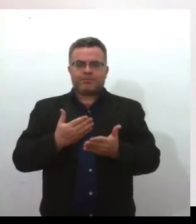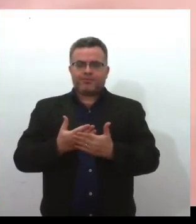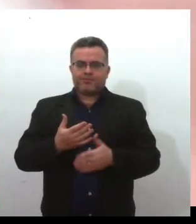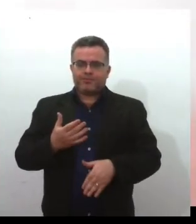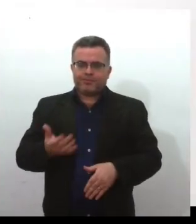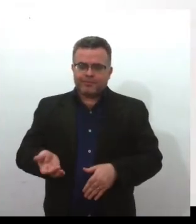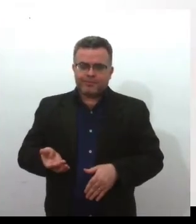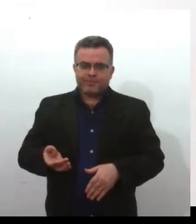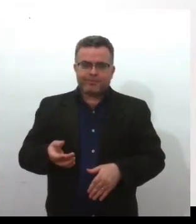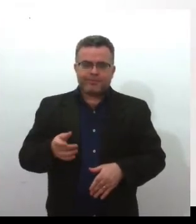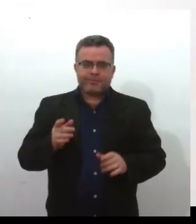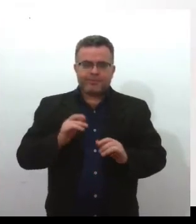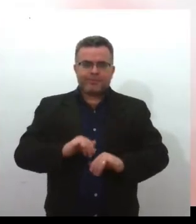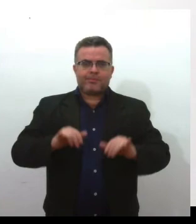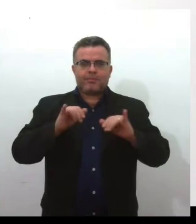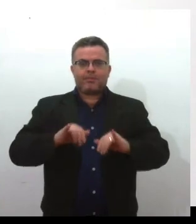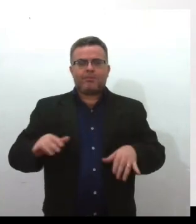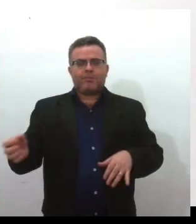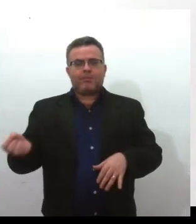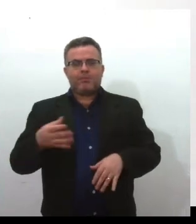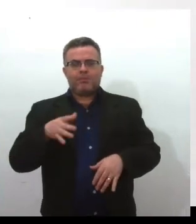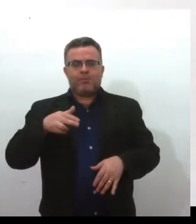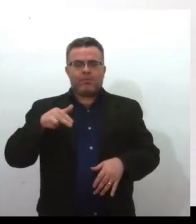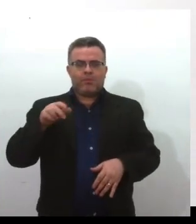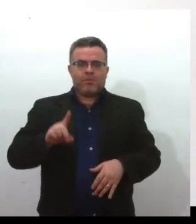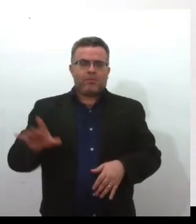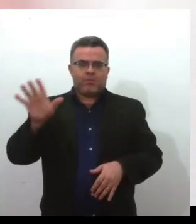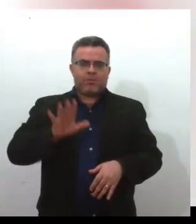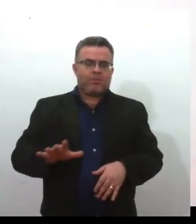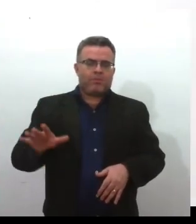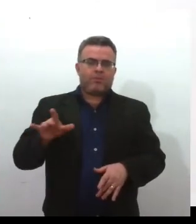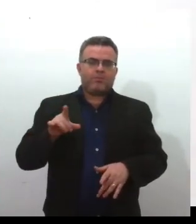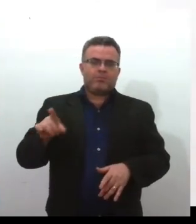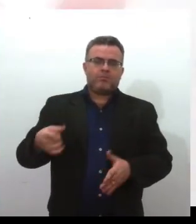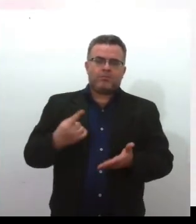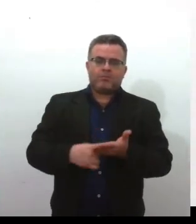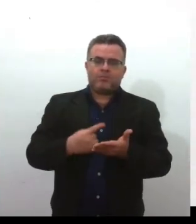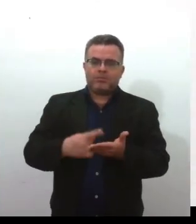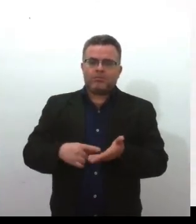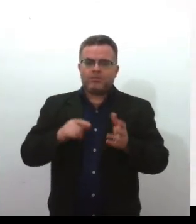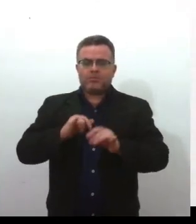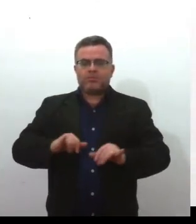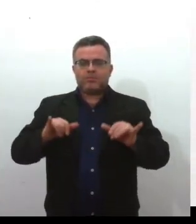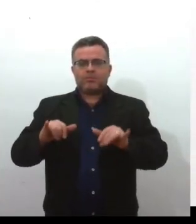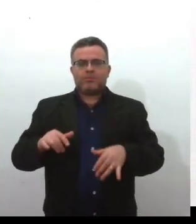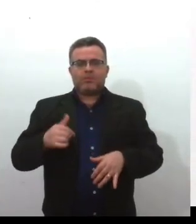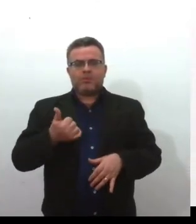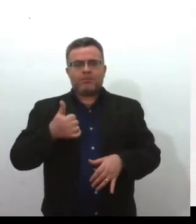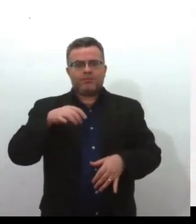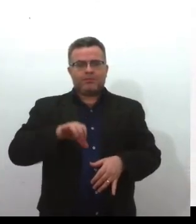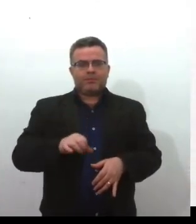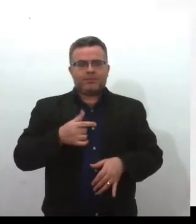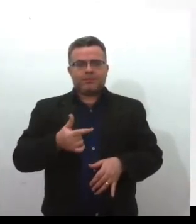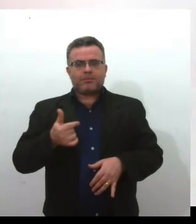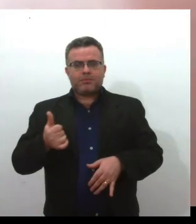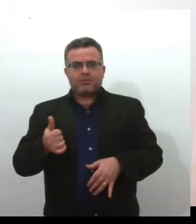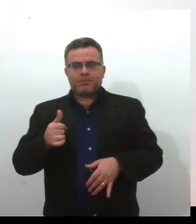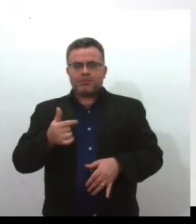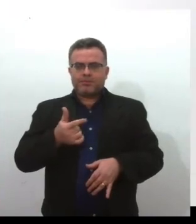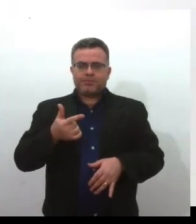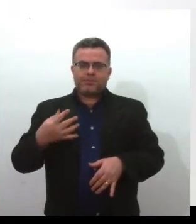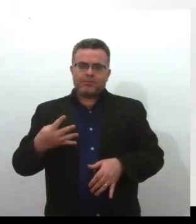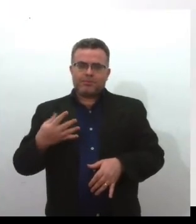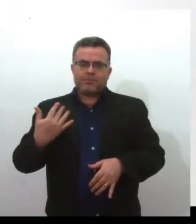campanha para a seca do Nordeste, a escola da Antonieta de Barbos na década de 20, né? Em 1921, em 1924, por ali.